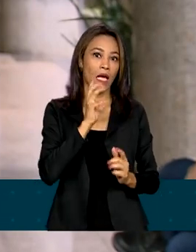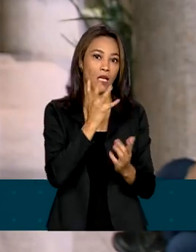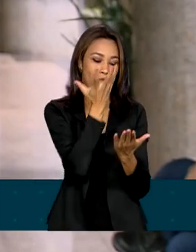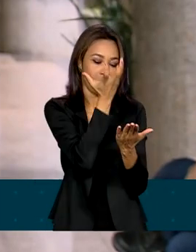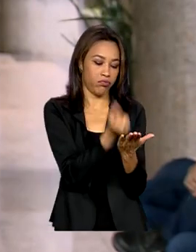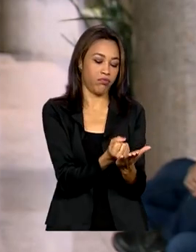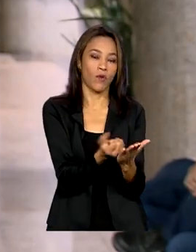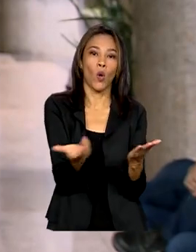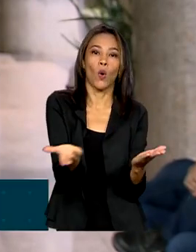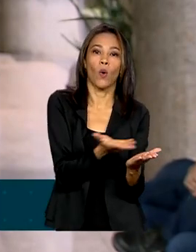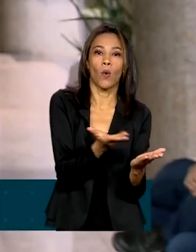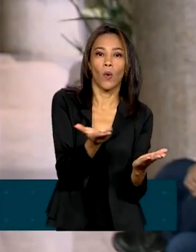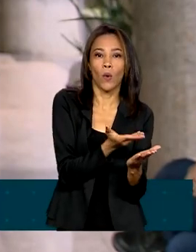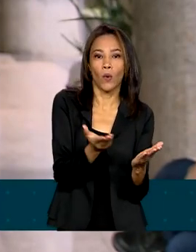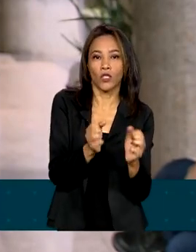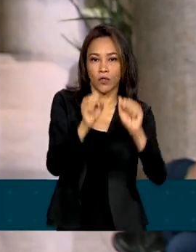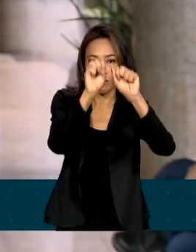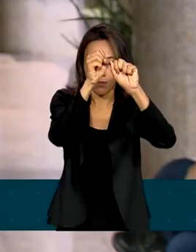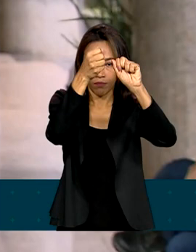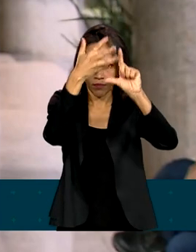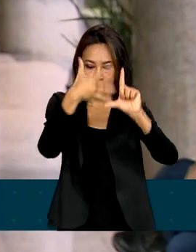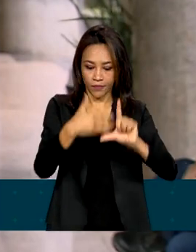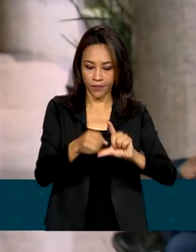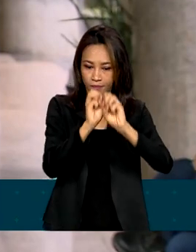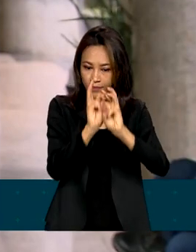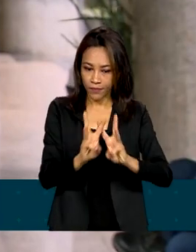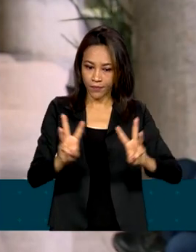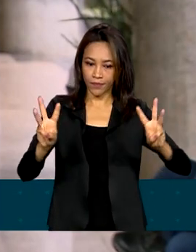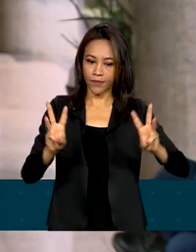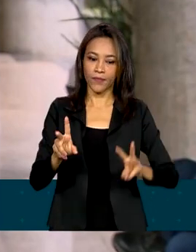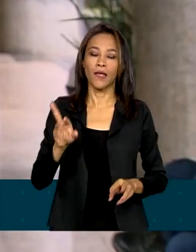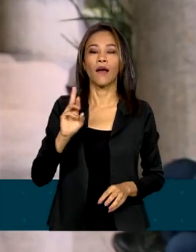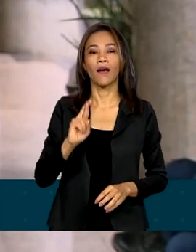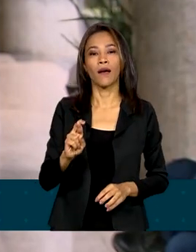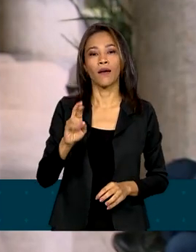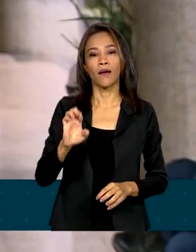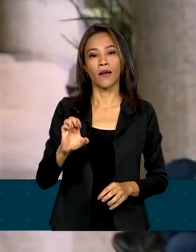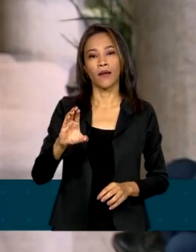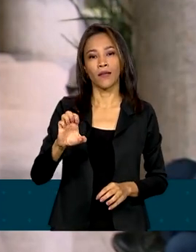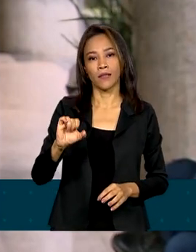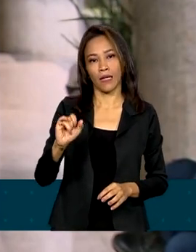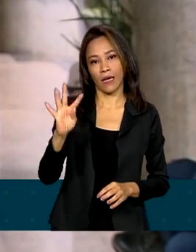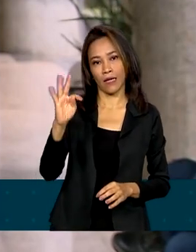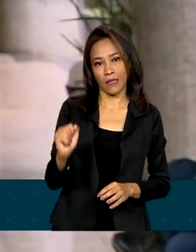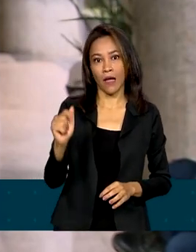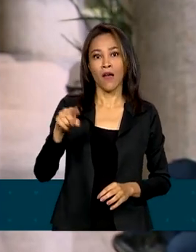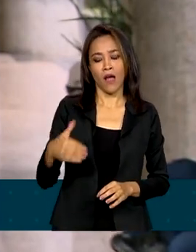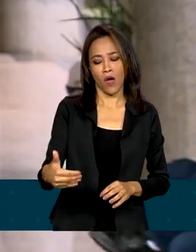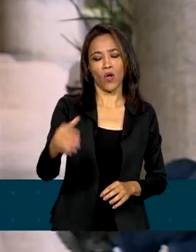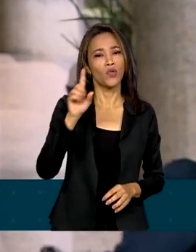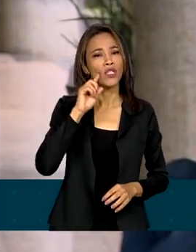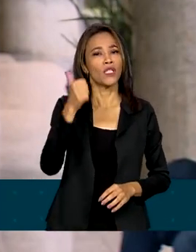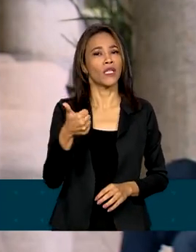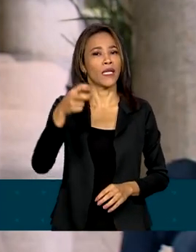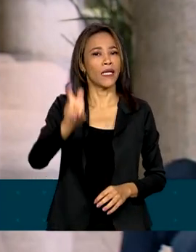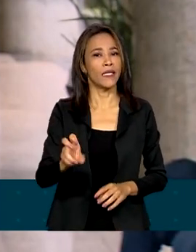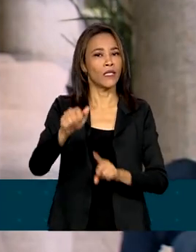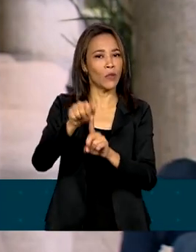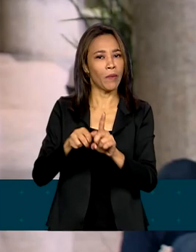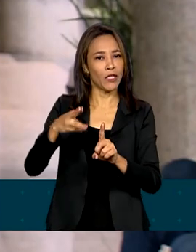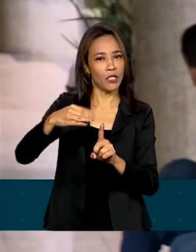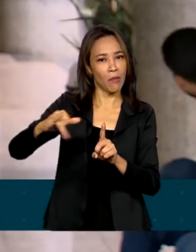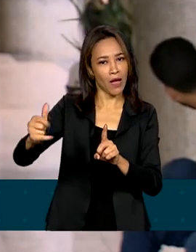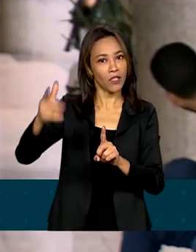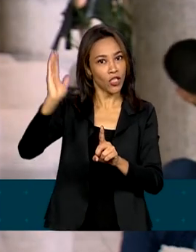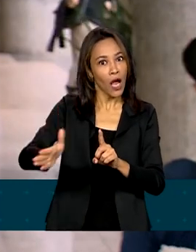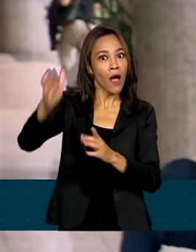hoje na página da Receita Federal na internet. Ele seria disponibilizado no próximo dia 15 de março, dia em que começa o prazo